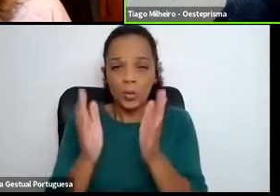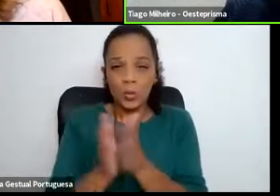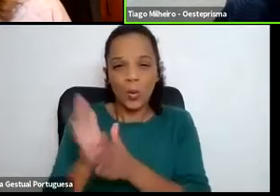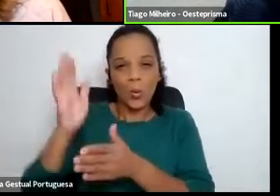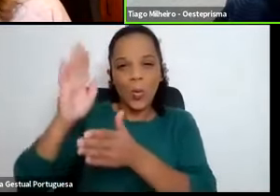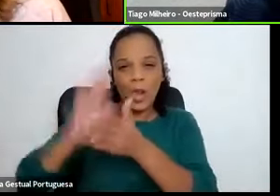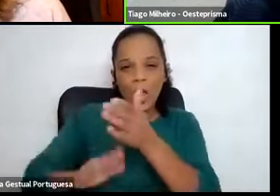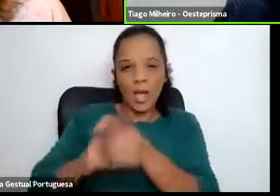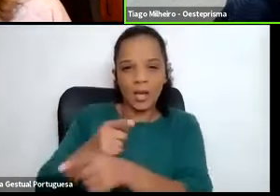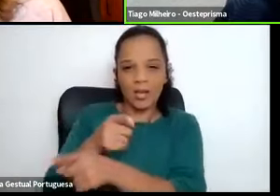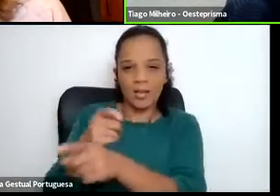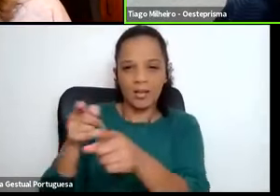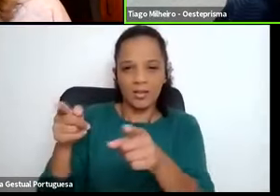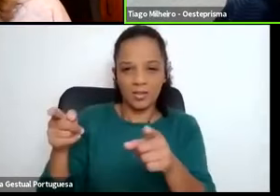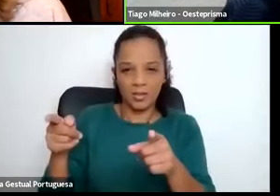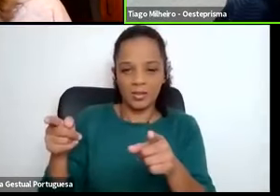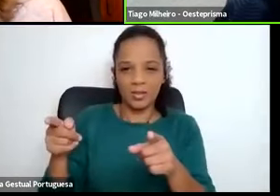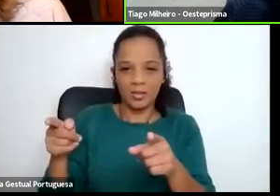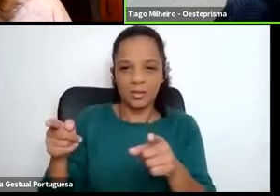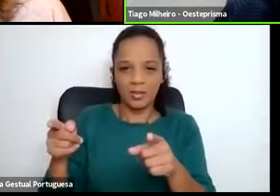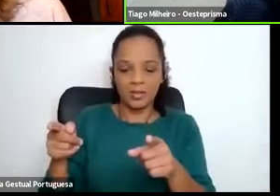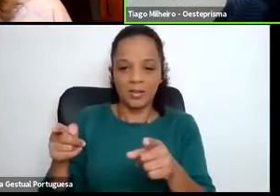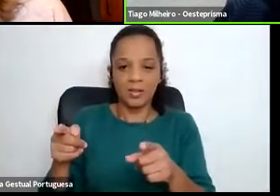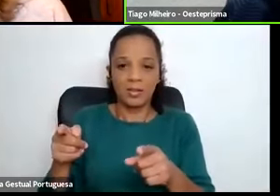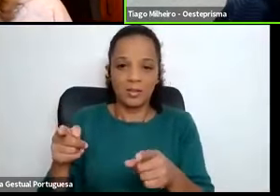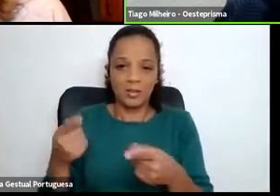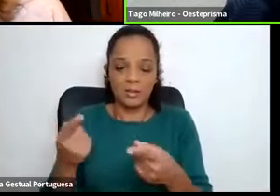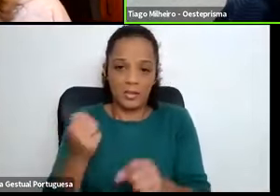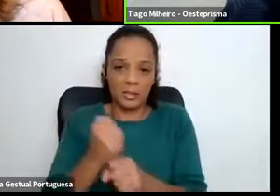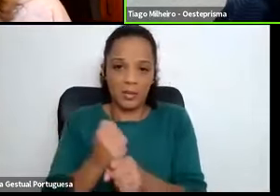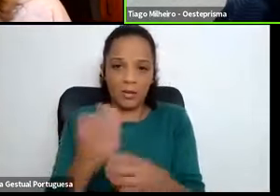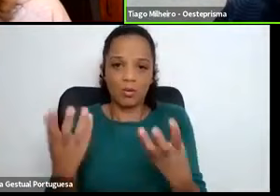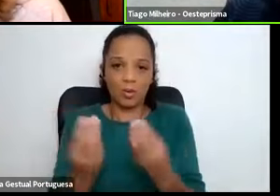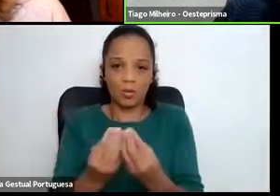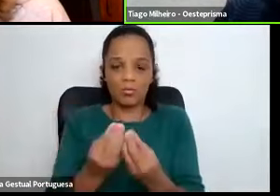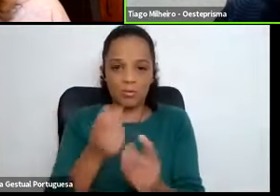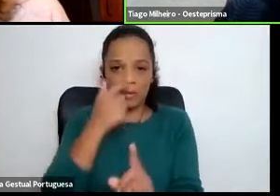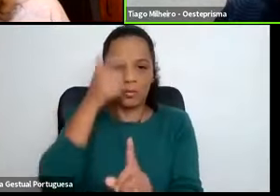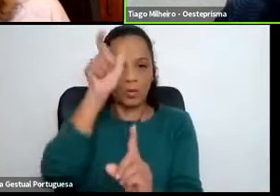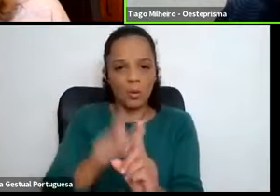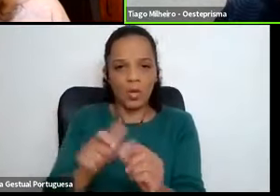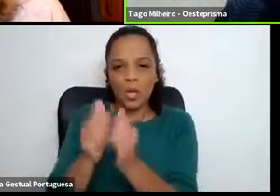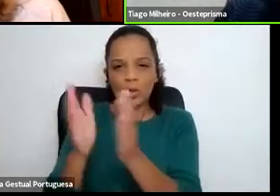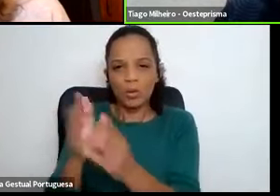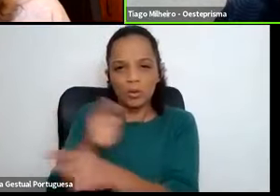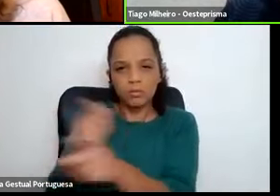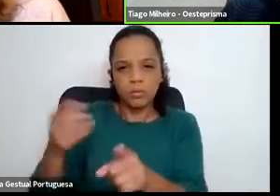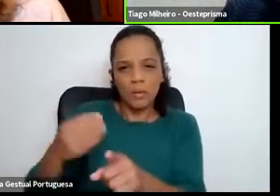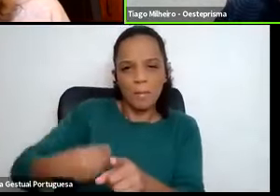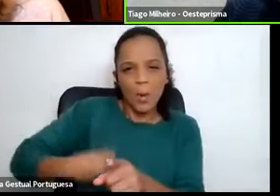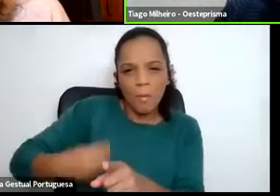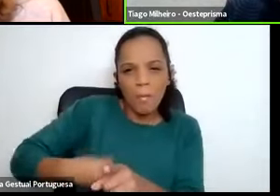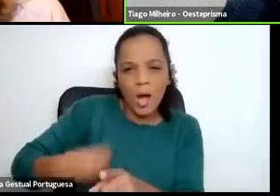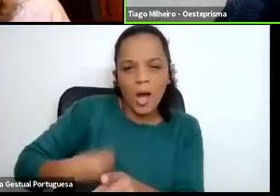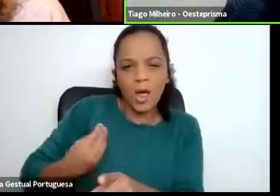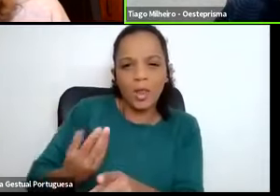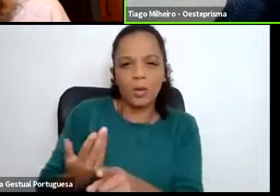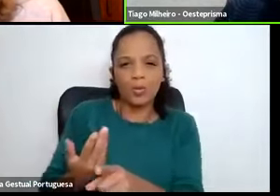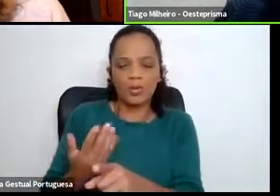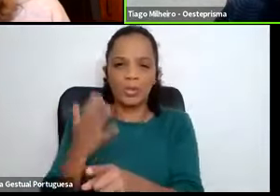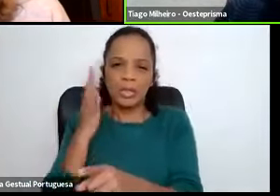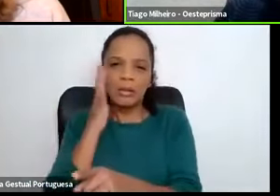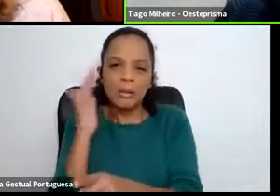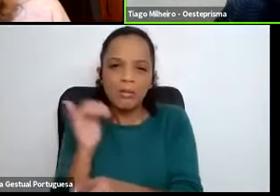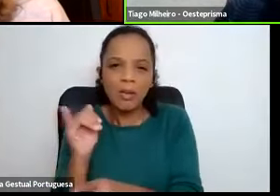que receberam a pessoa, preocuparam-se também bastante em tentar